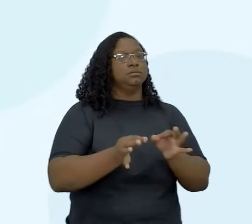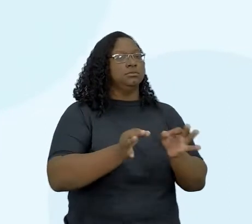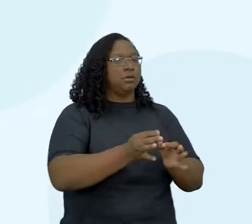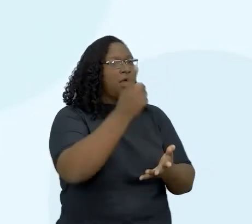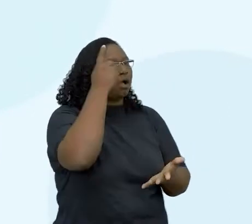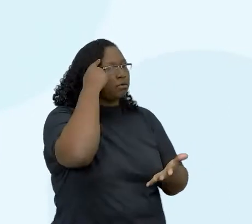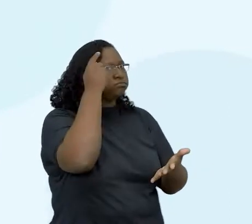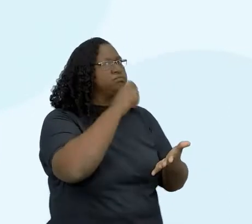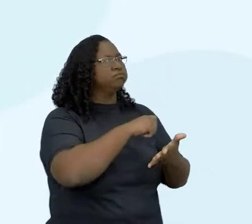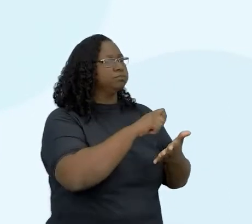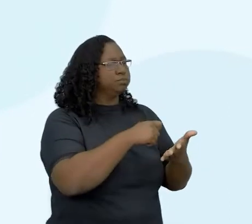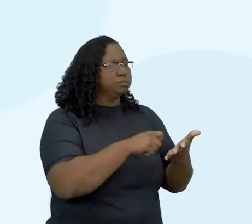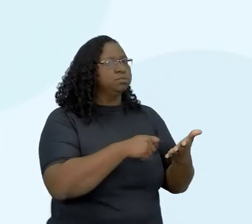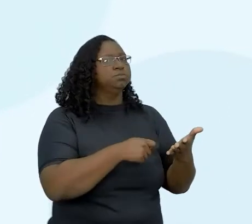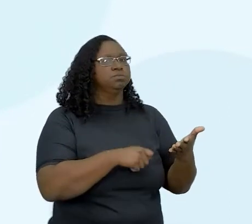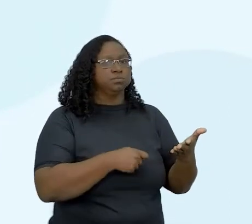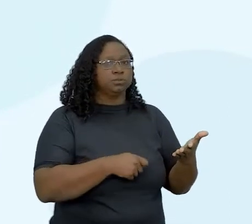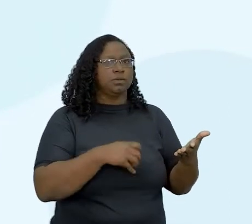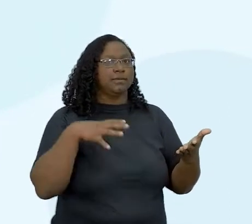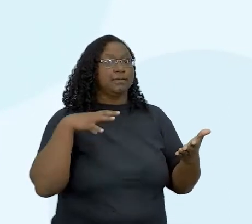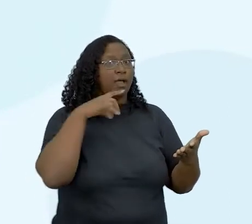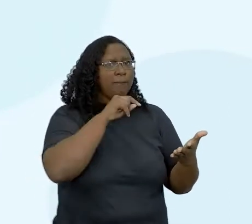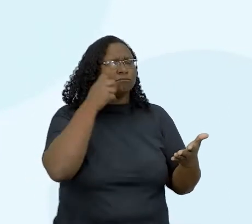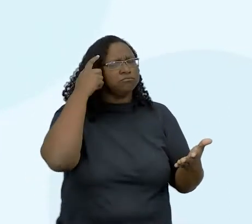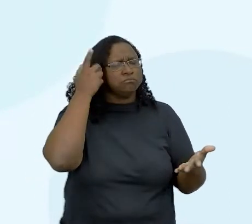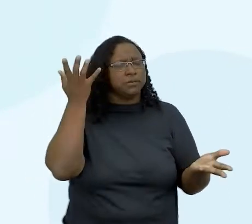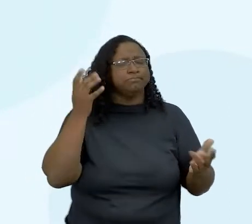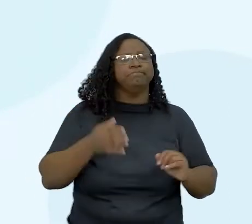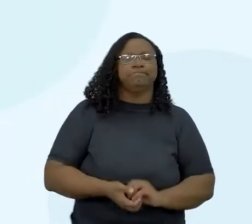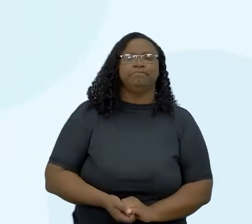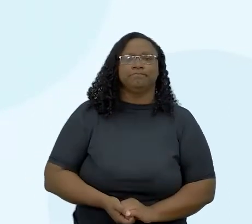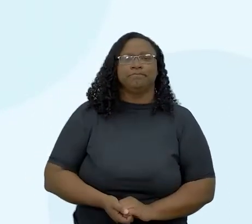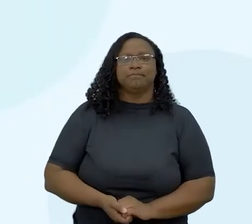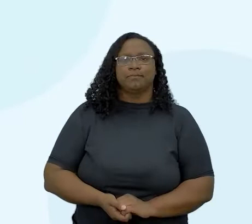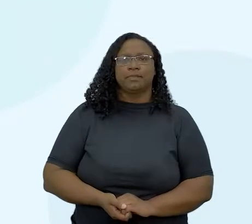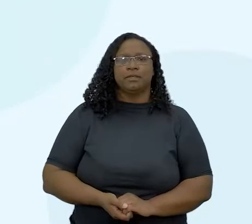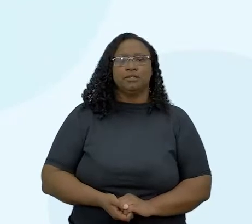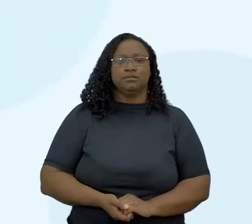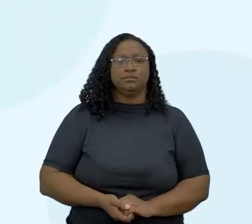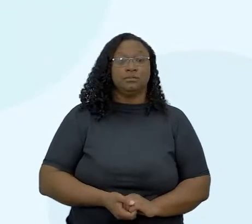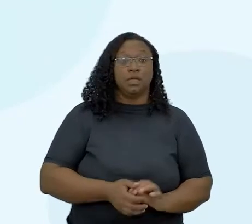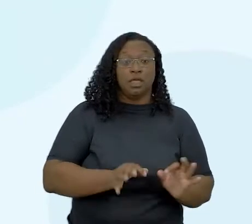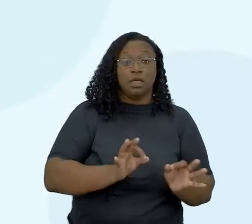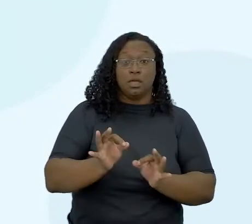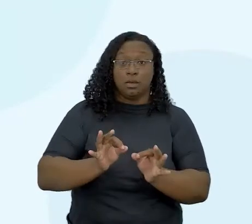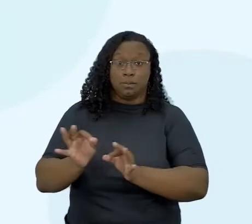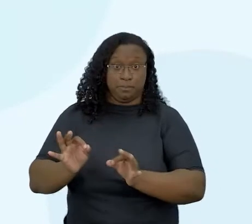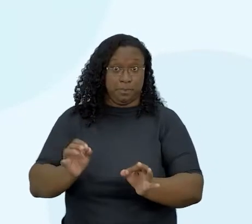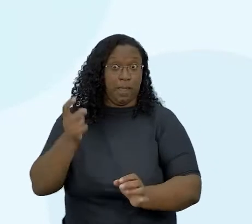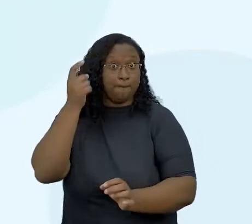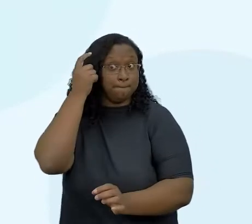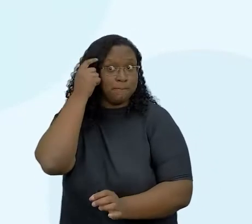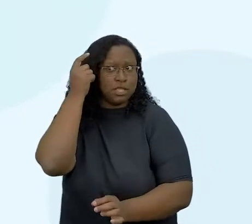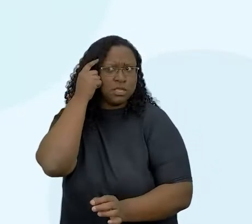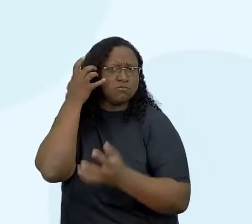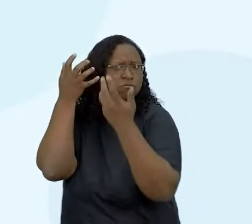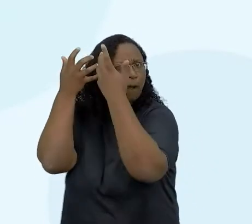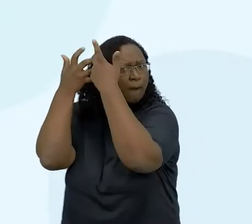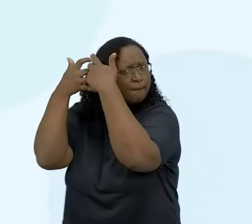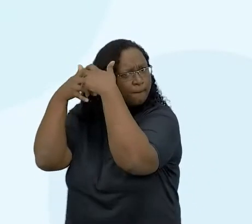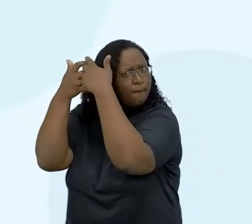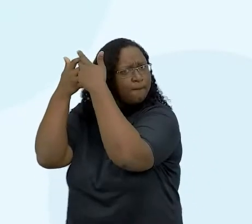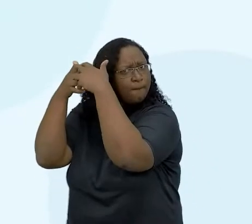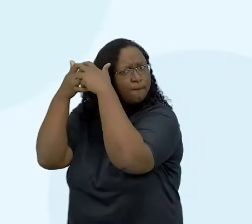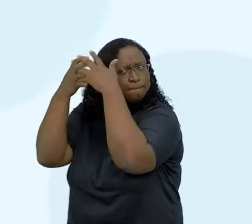organização. Então, vamos ler rapidamente, né? O planejamento e monitoramento sistemático. Ele desenvolve a organização das tarefas de maneira